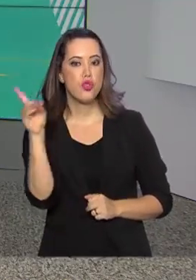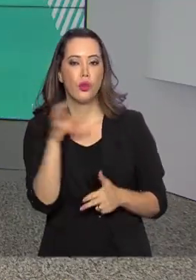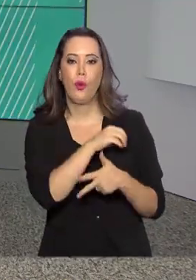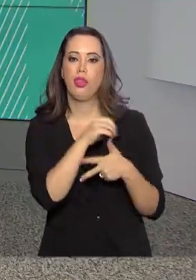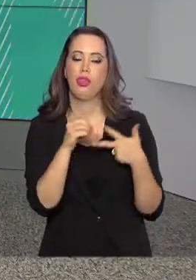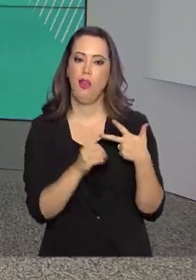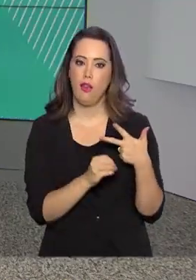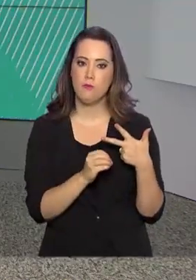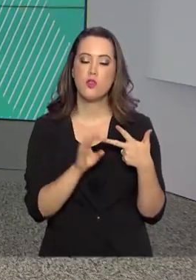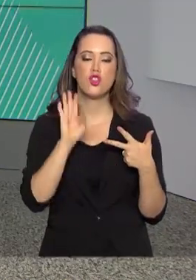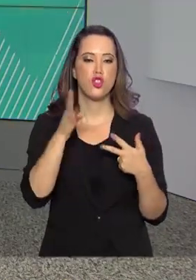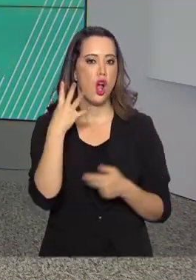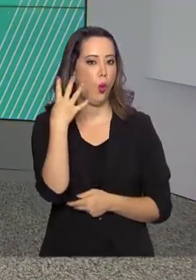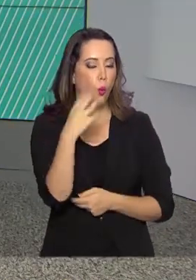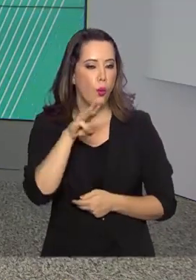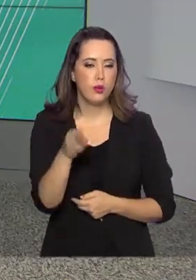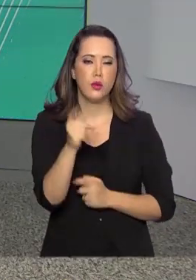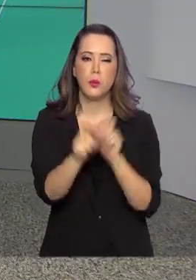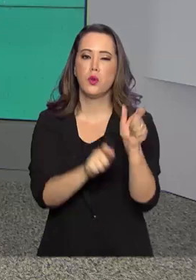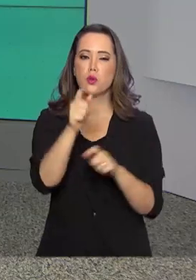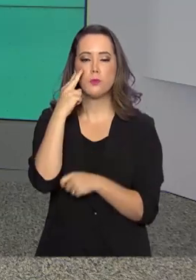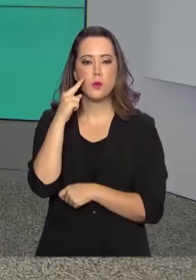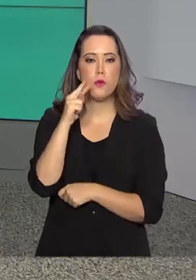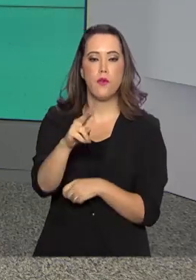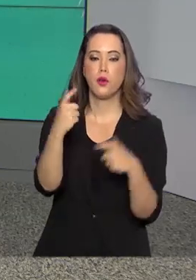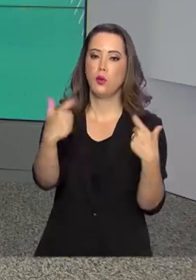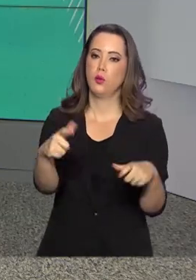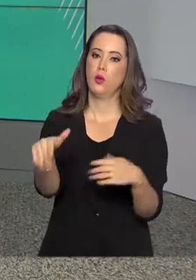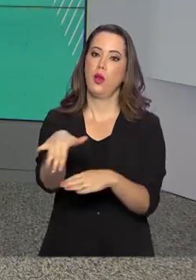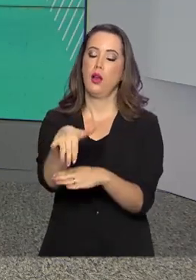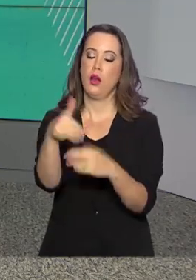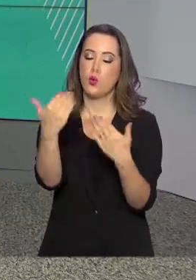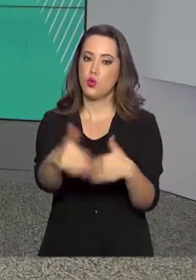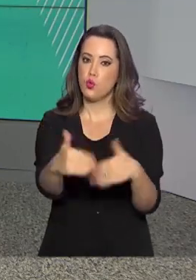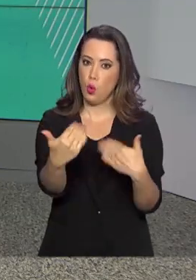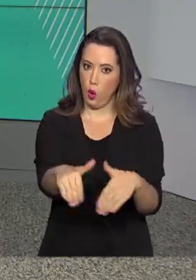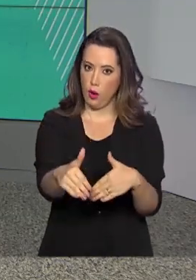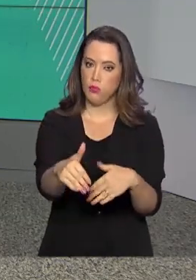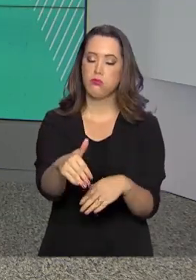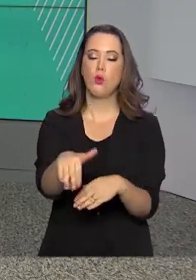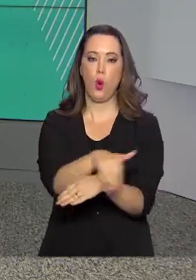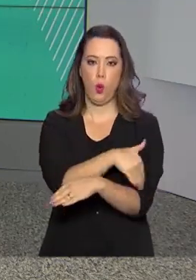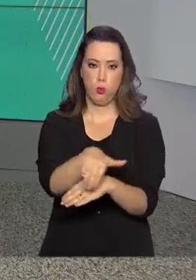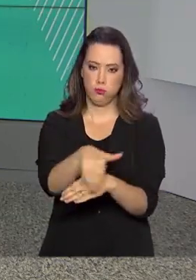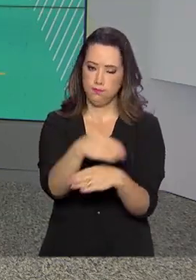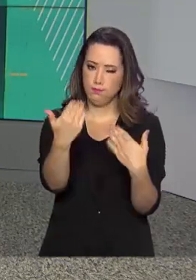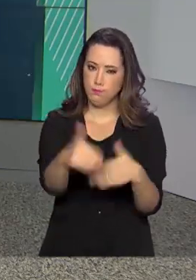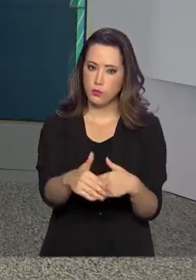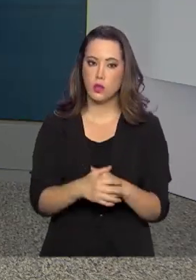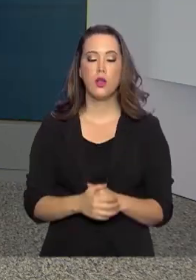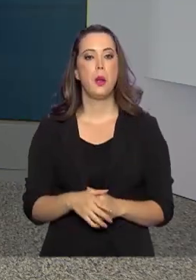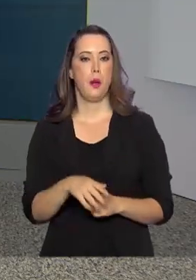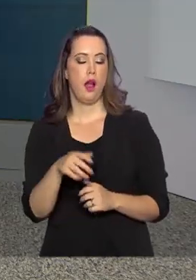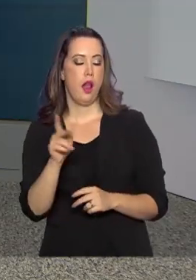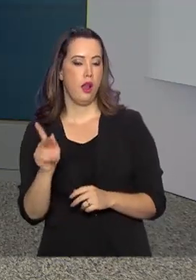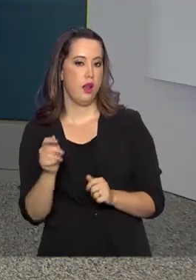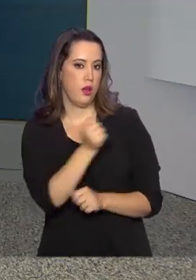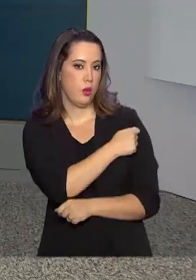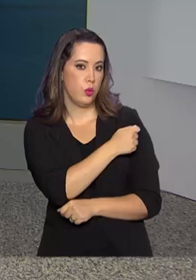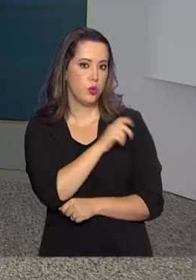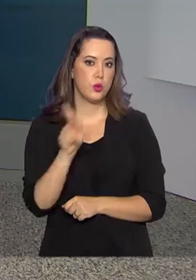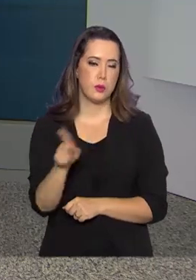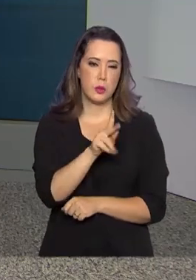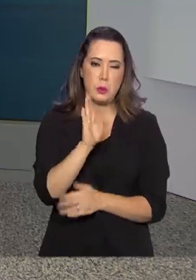4 milhões de participantes já consultaram o local de provas. E professores e alunos estão revendo, finalizando tópicos importantes.